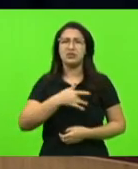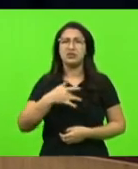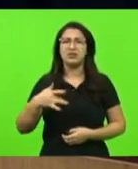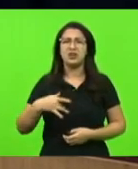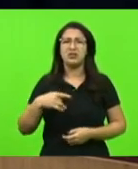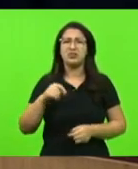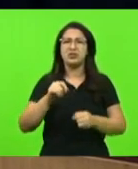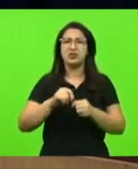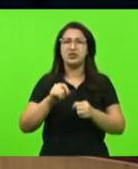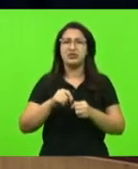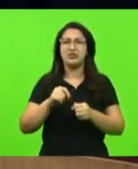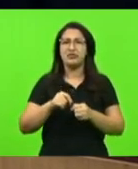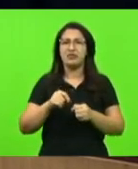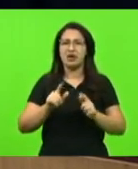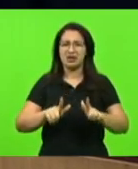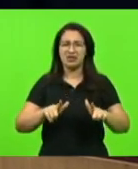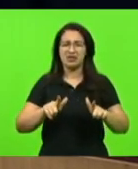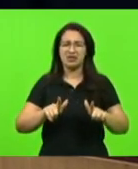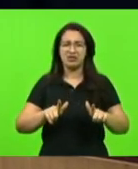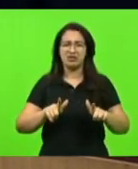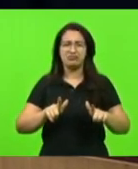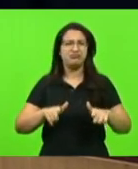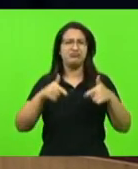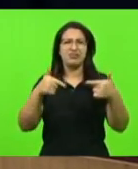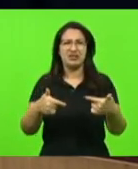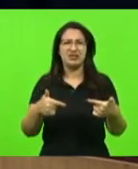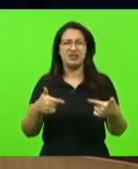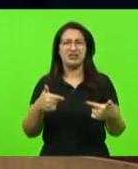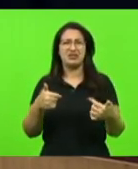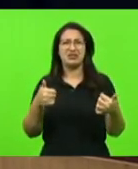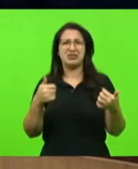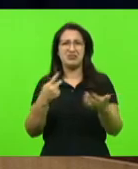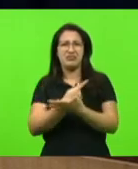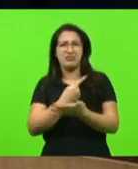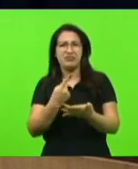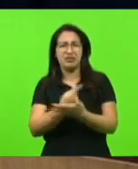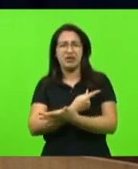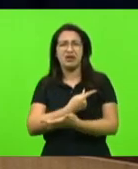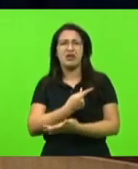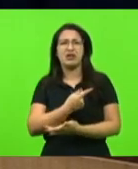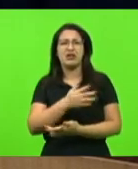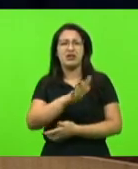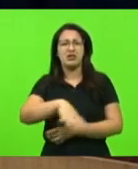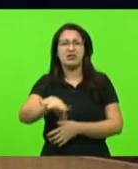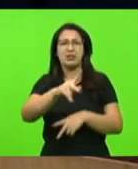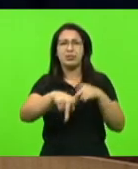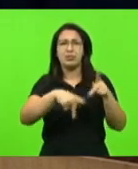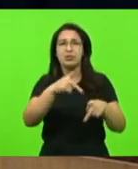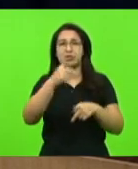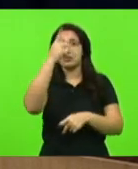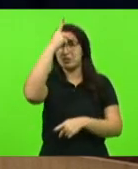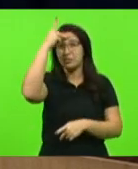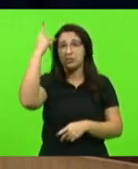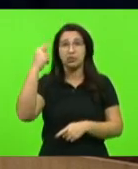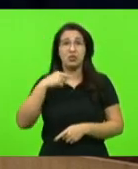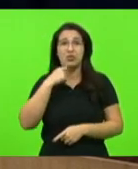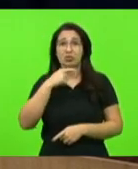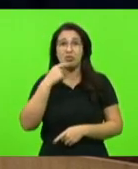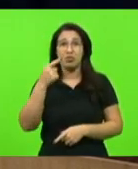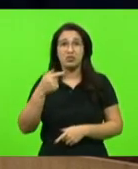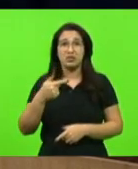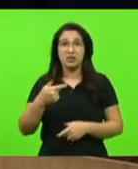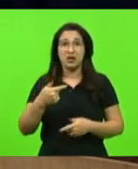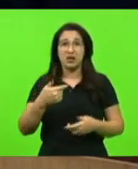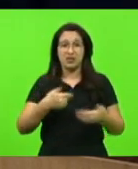a populares e as pessoas não tendo como fazer o diagnóstico do câncer,